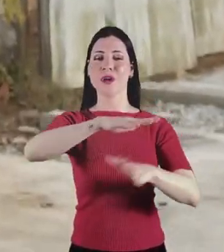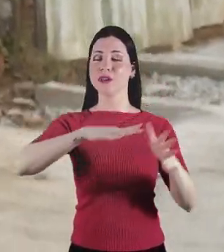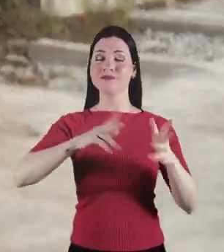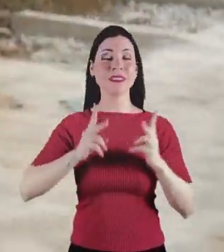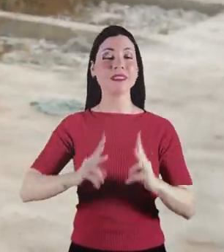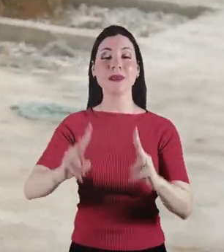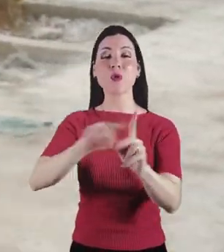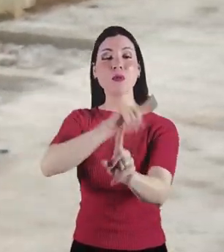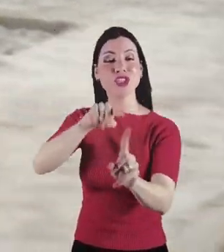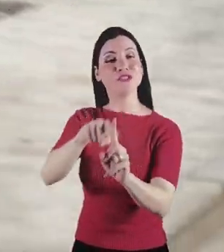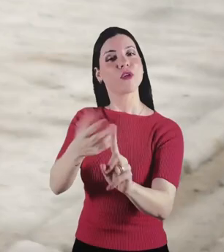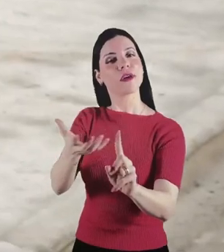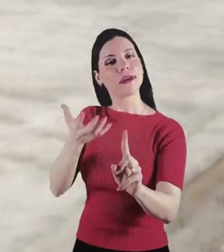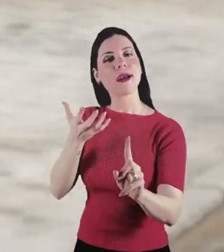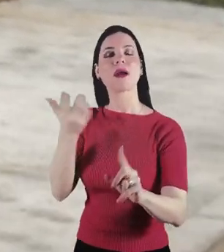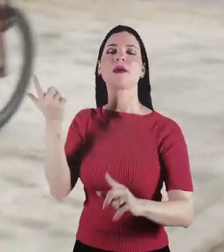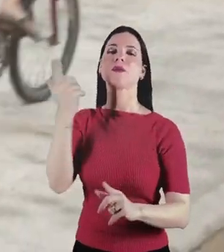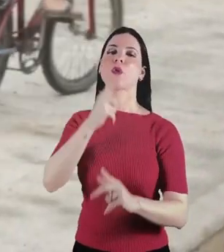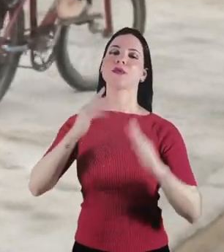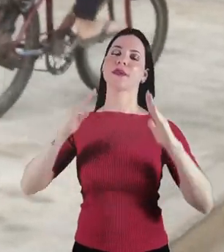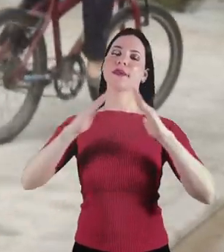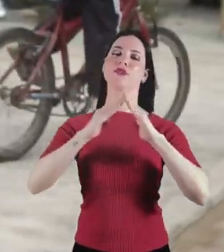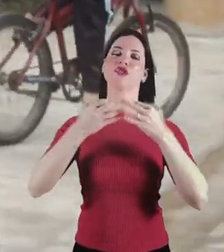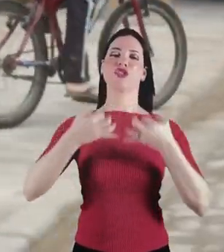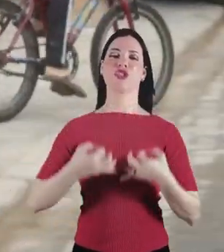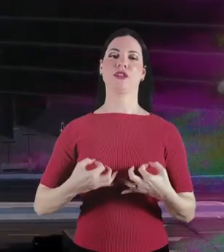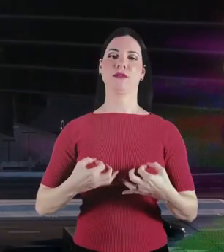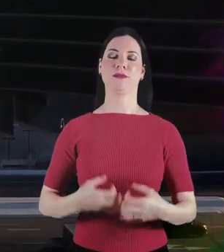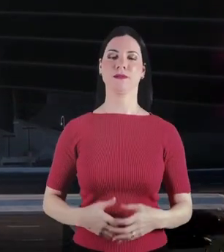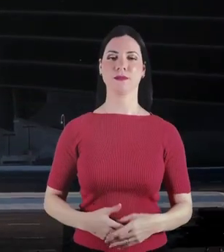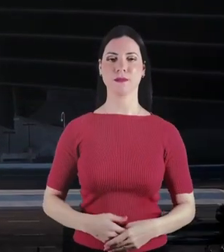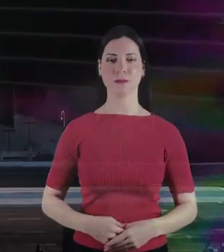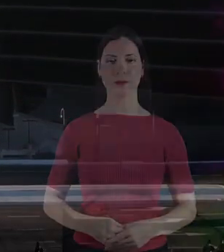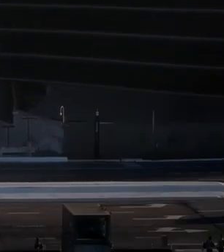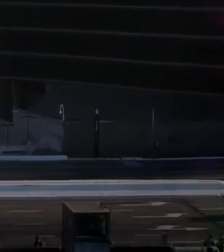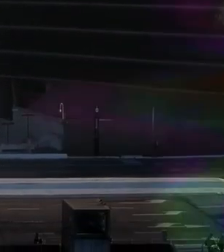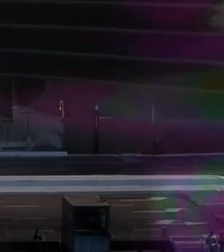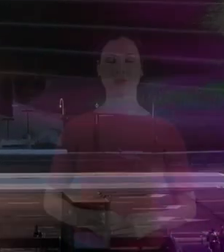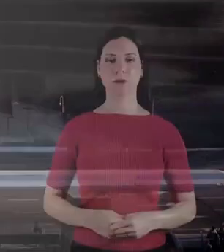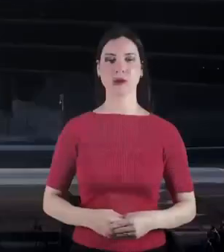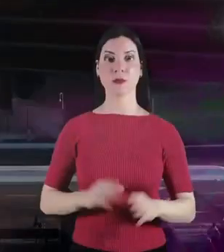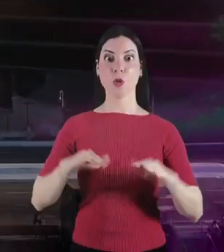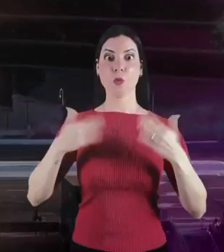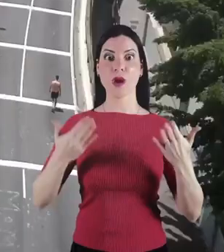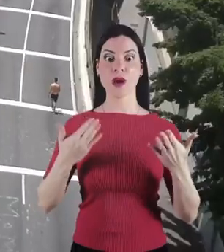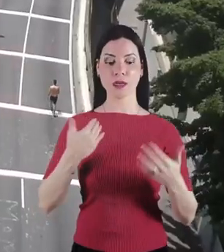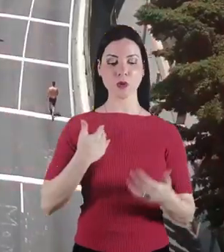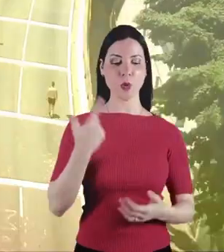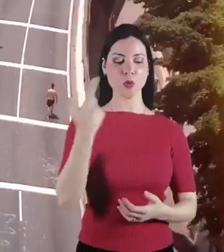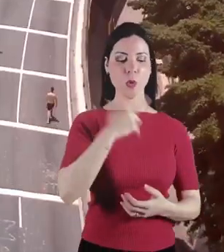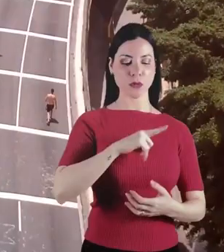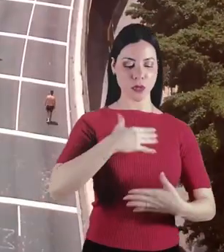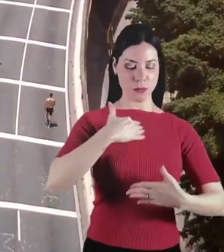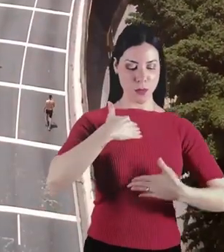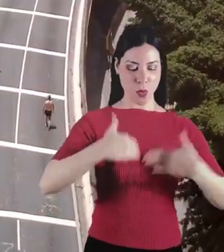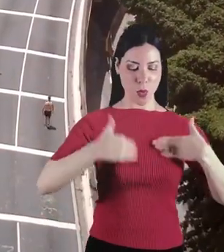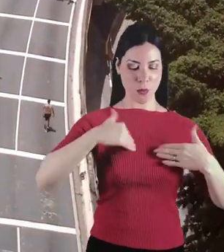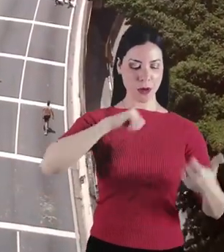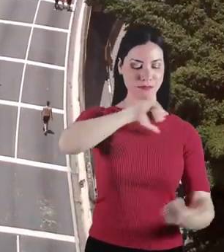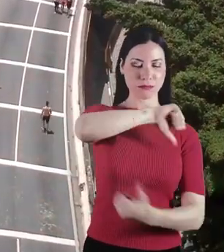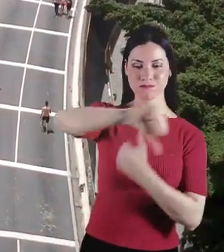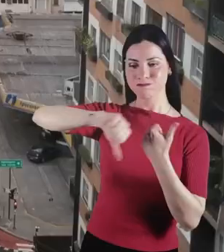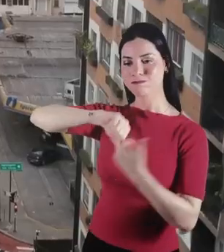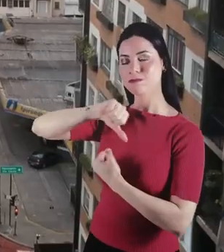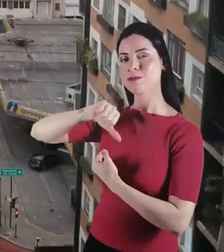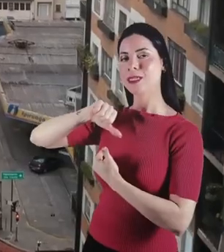e tudo em busca do objetivo, de ter uma moradia digna. Quando eu resolvi transicionar definitivamente,